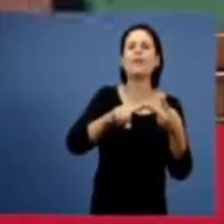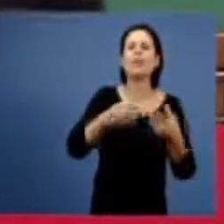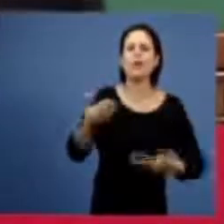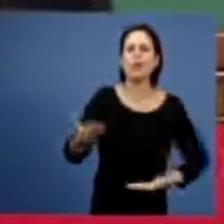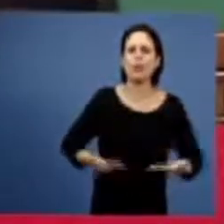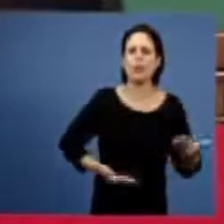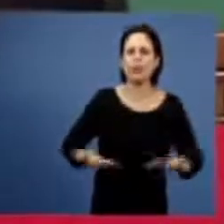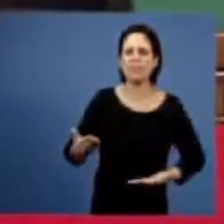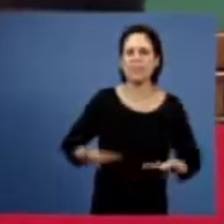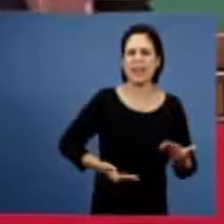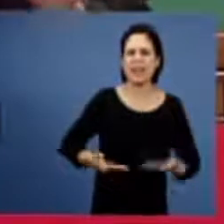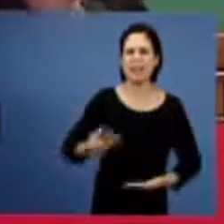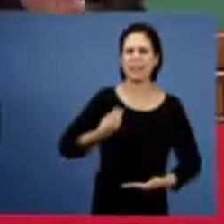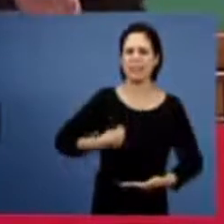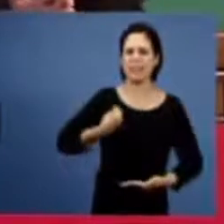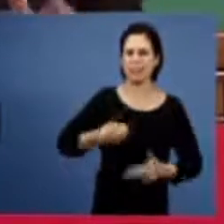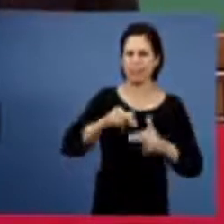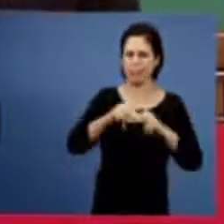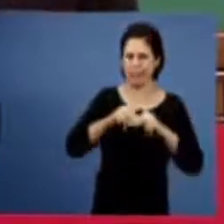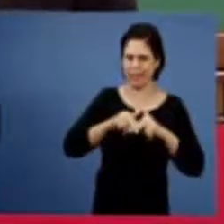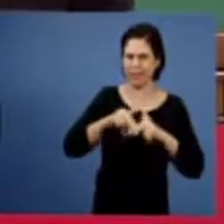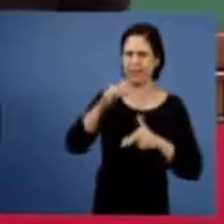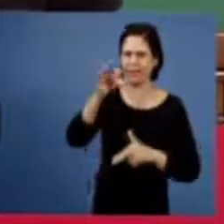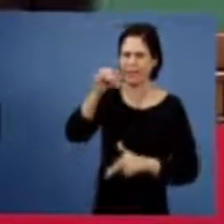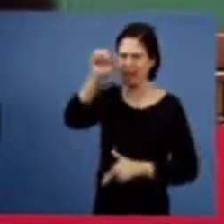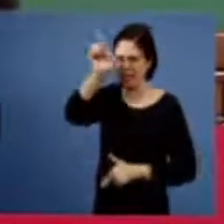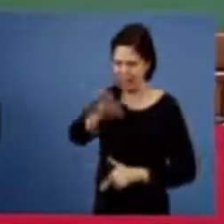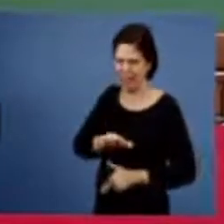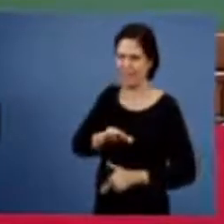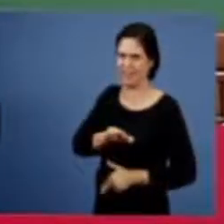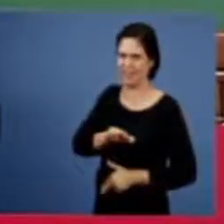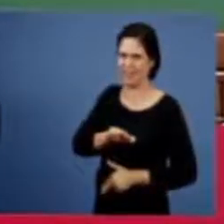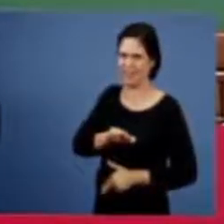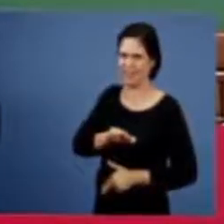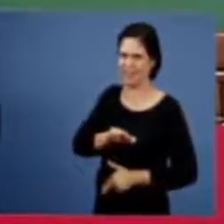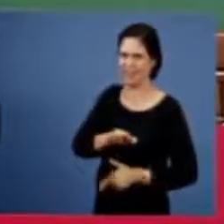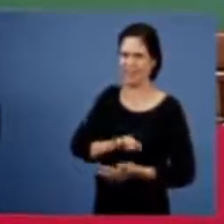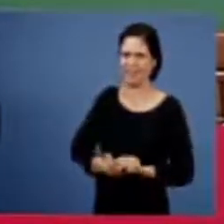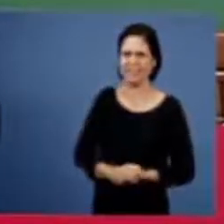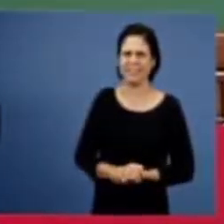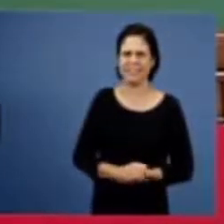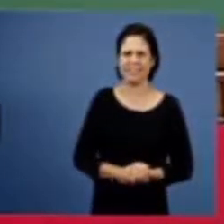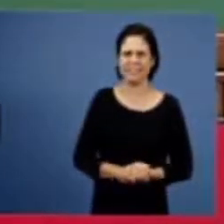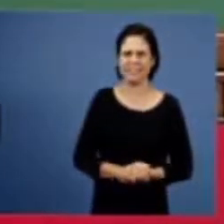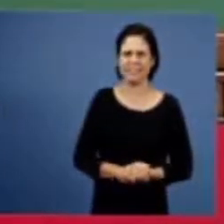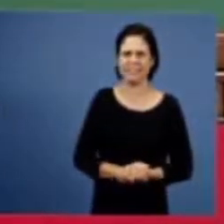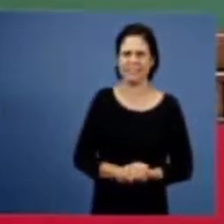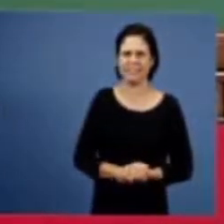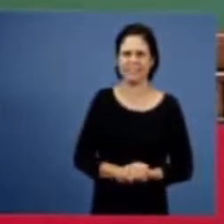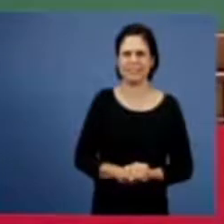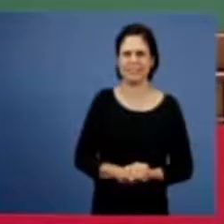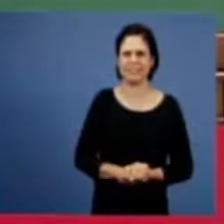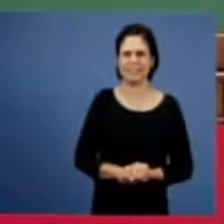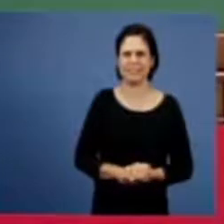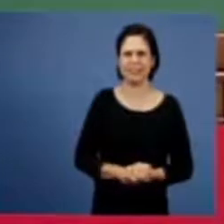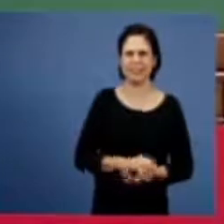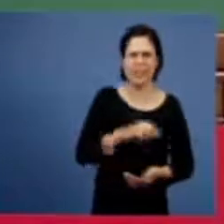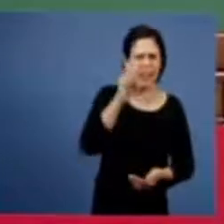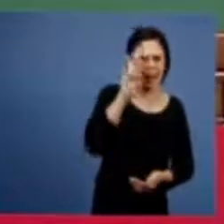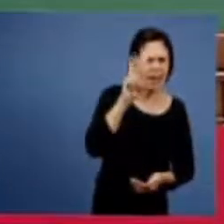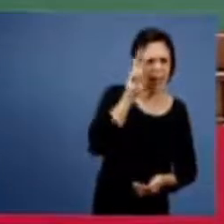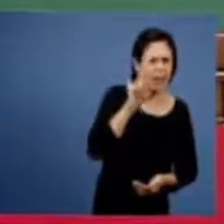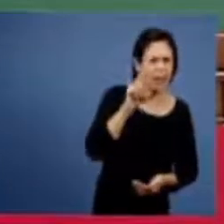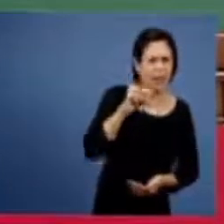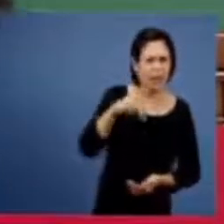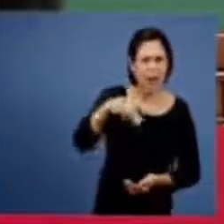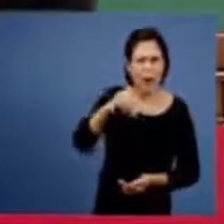não é pelas obras para que ninguém se glorie então nós estamos vendo fé no grão de mostarda na